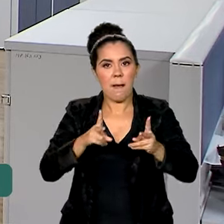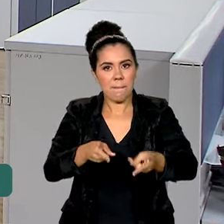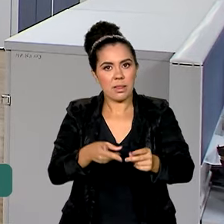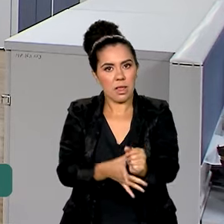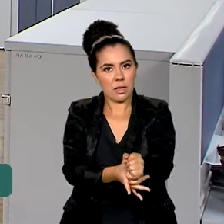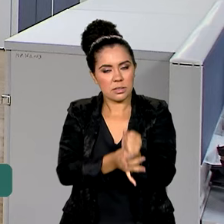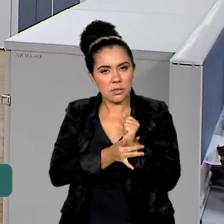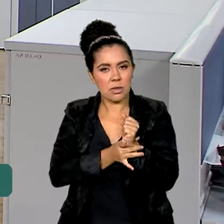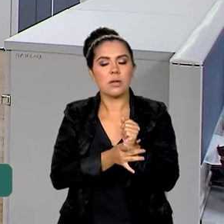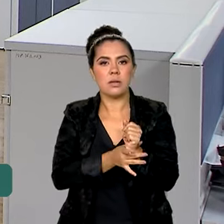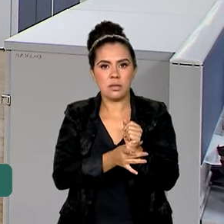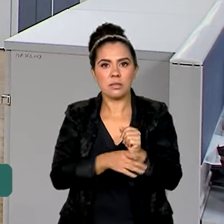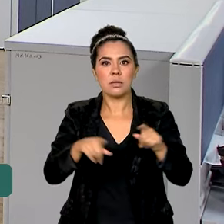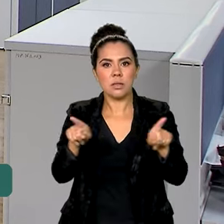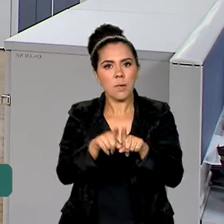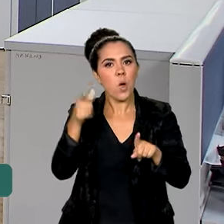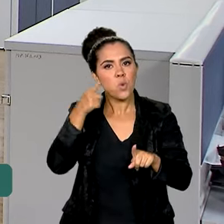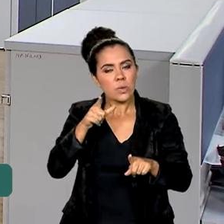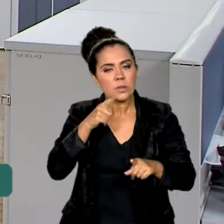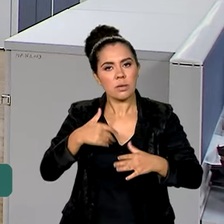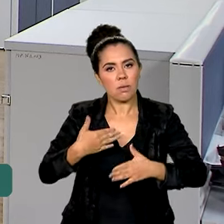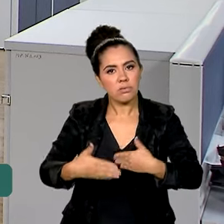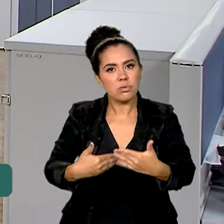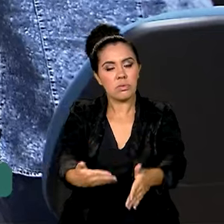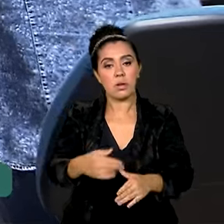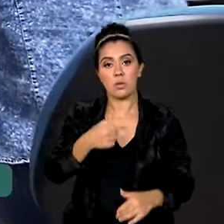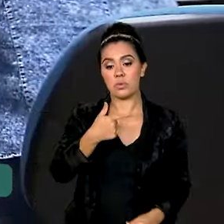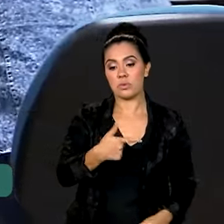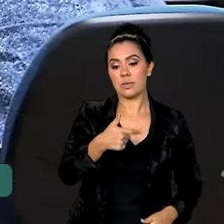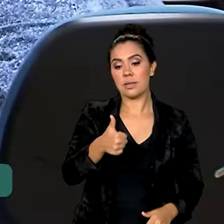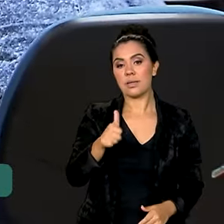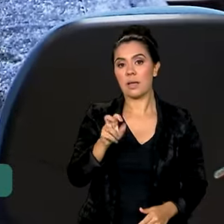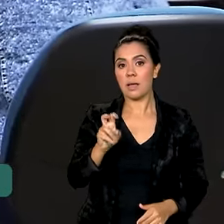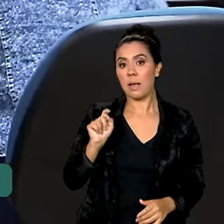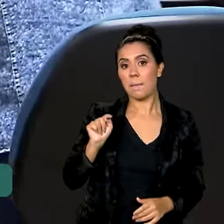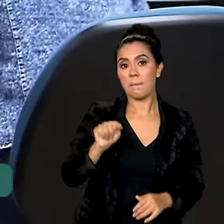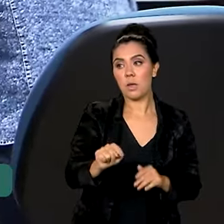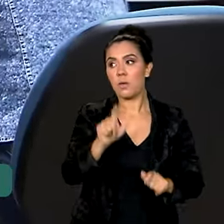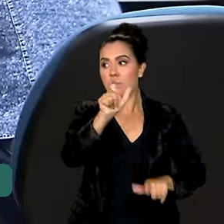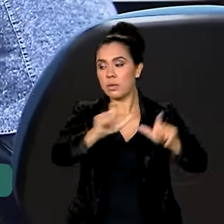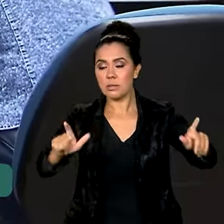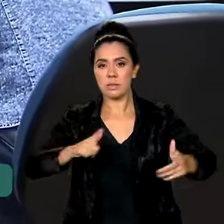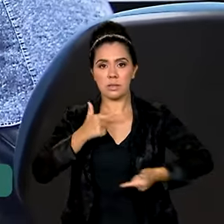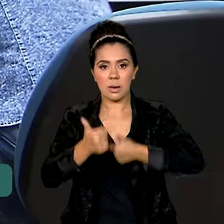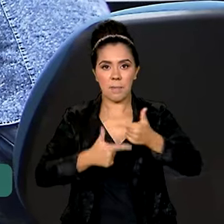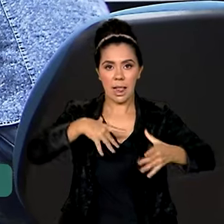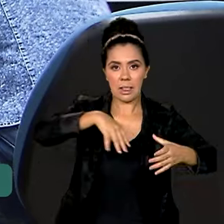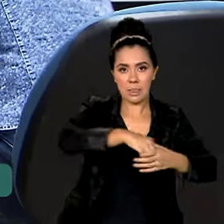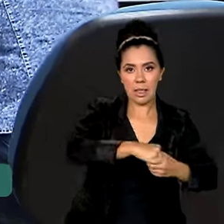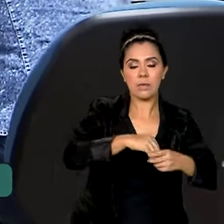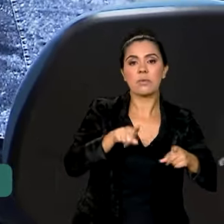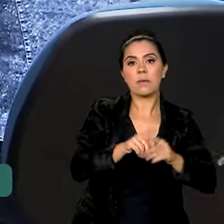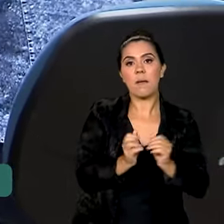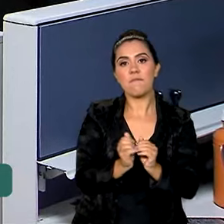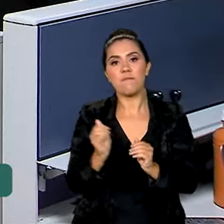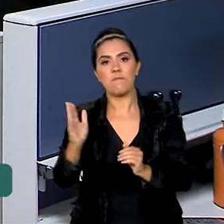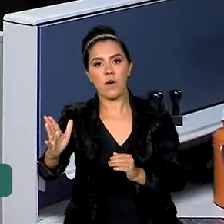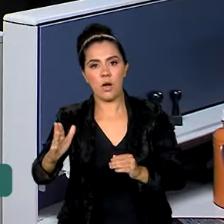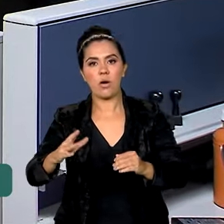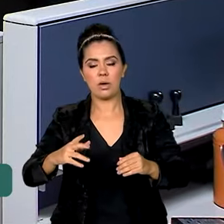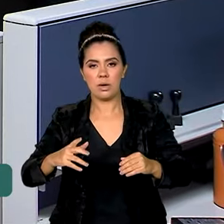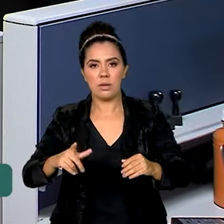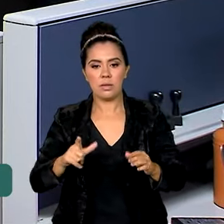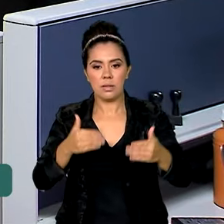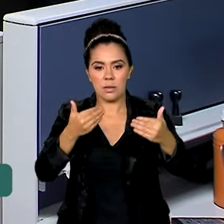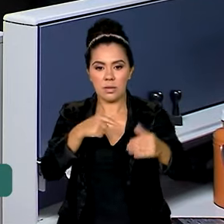e garantir que tudo ocorra bem, 215 mil pessoas trabalharão dentro e fora dos locais de prova. E para